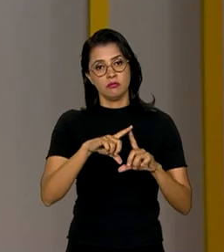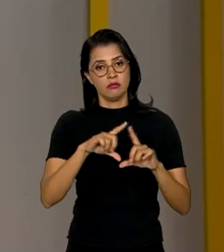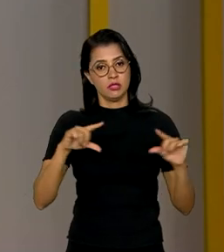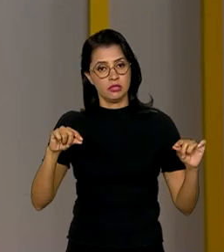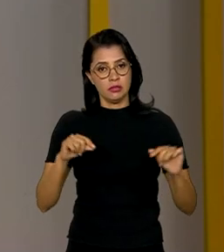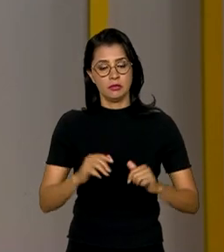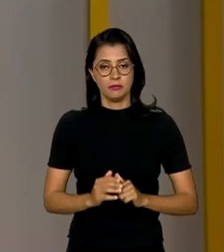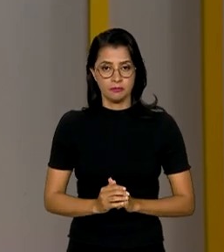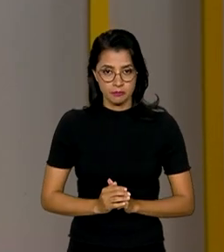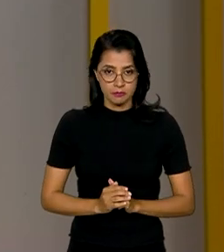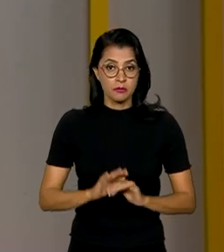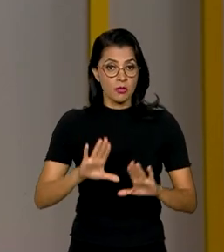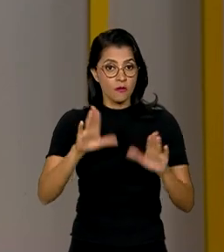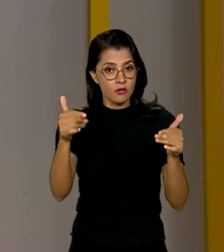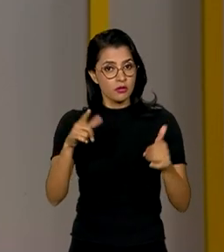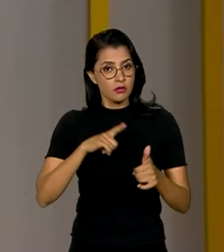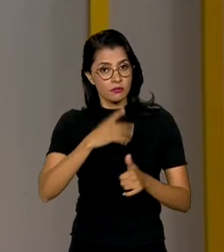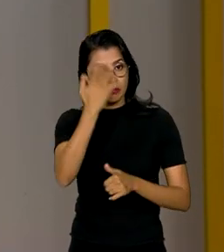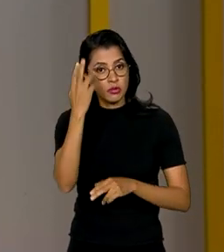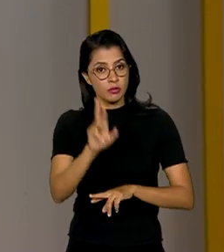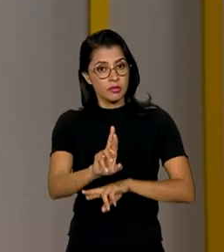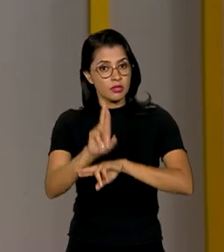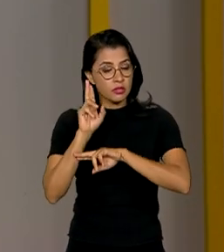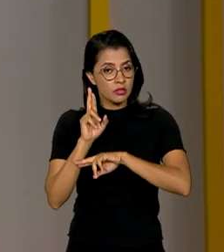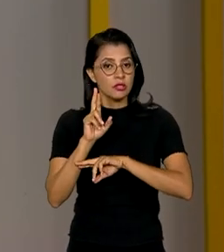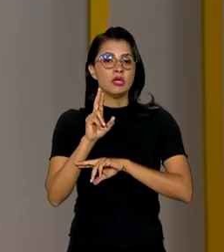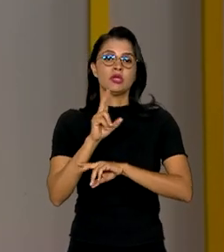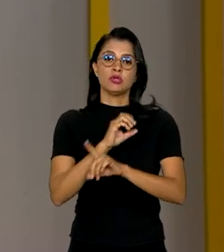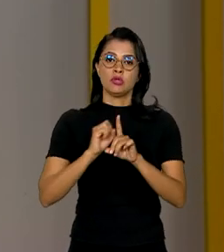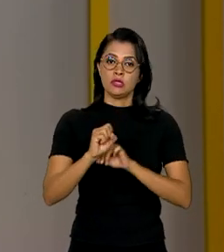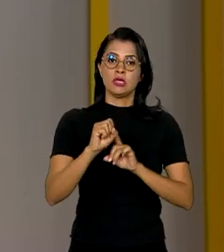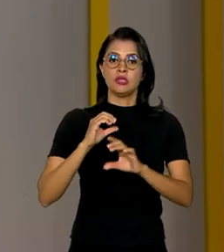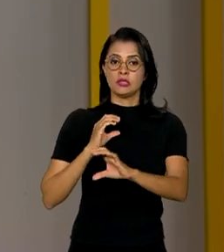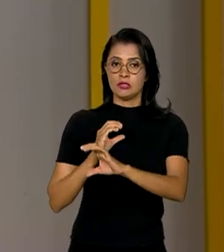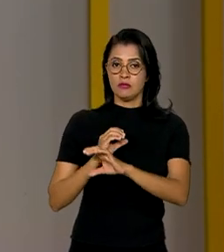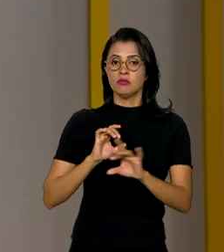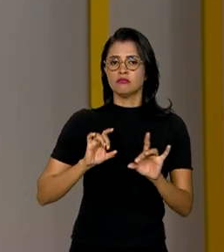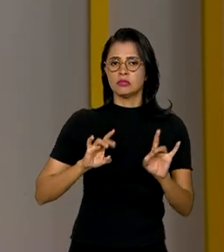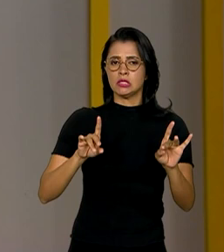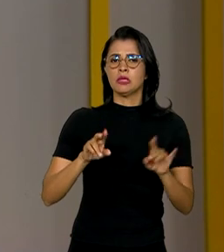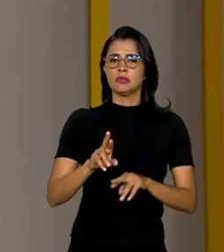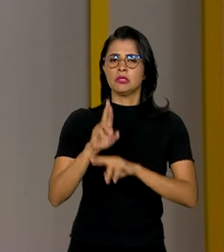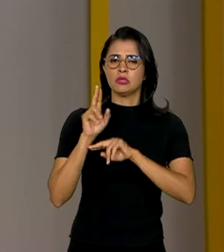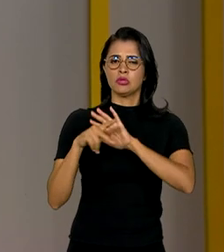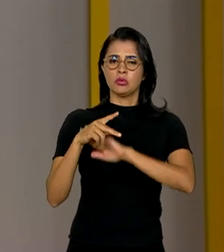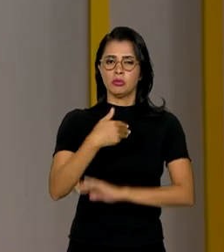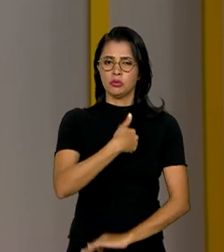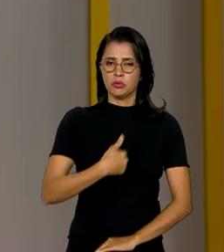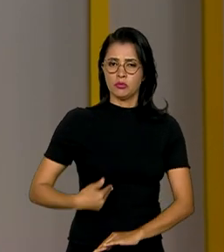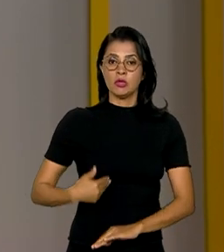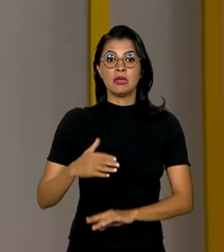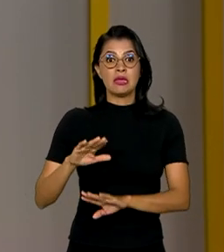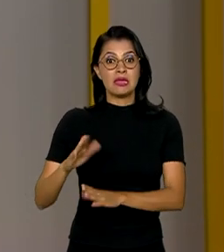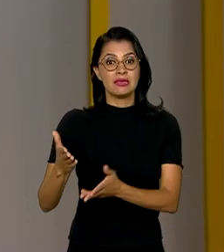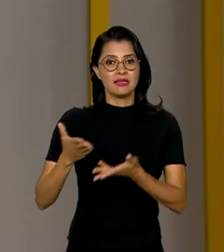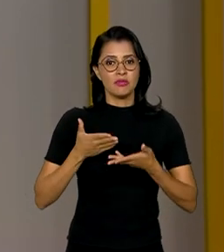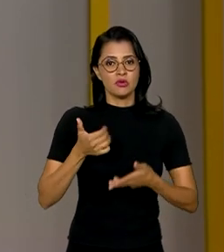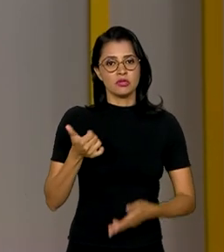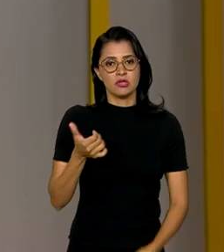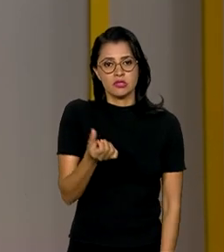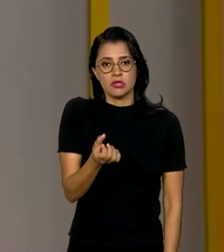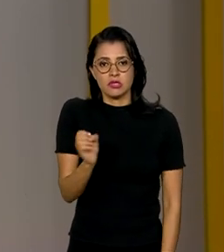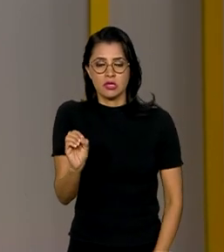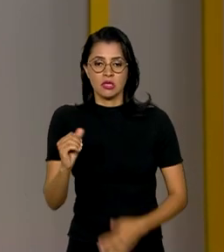O evento contou com representantes da sociedade civil, especialistas e representantes de governo que receberam 160